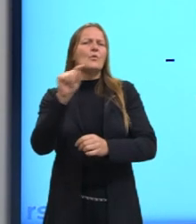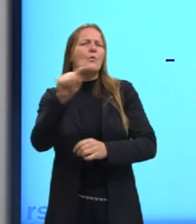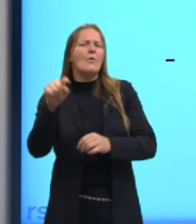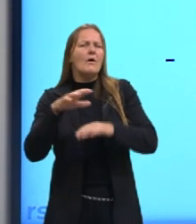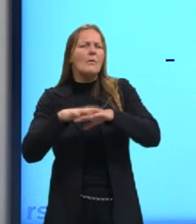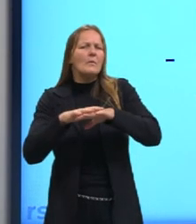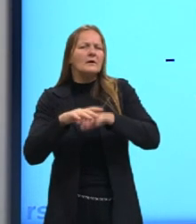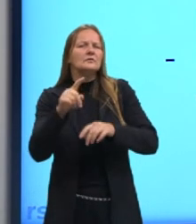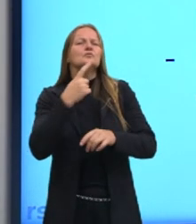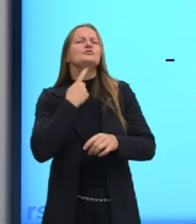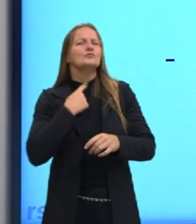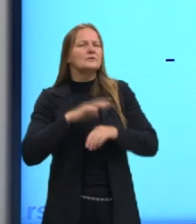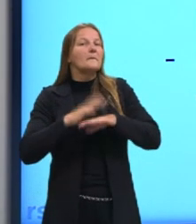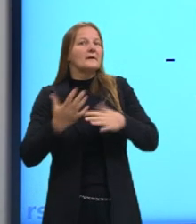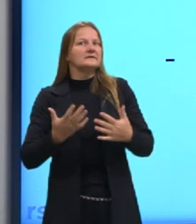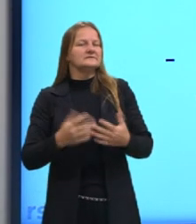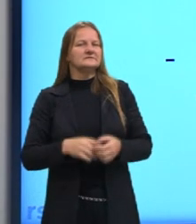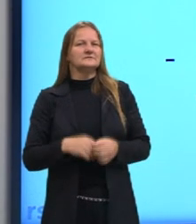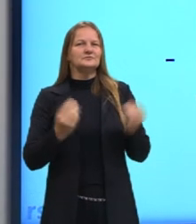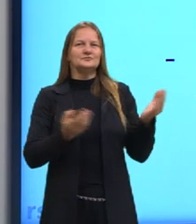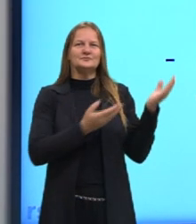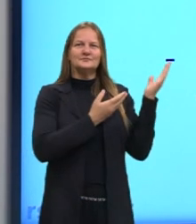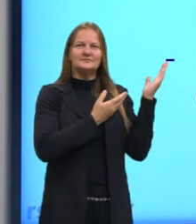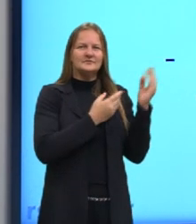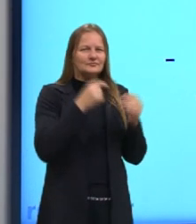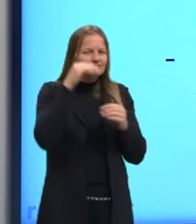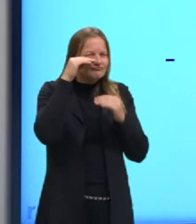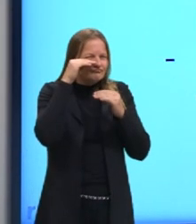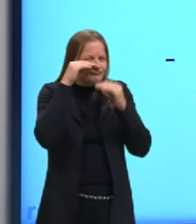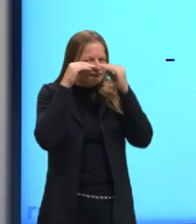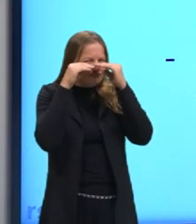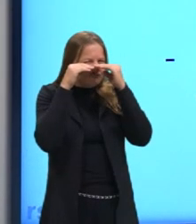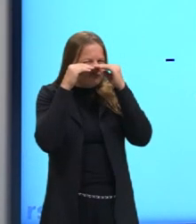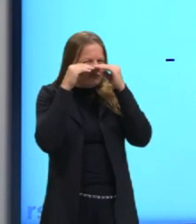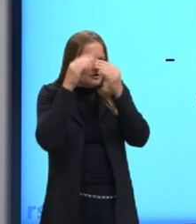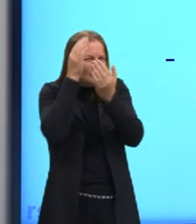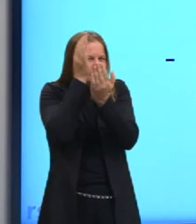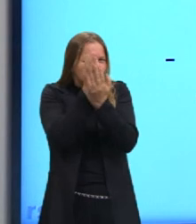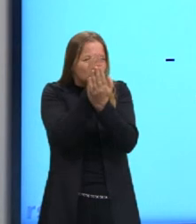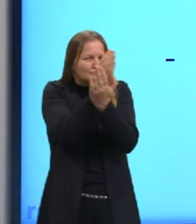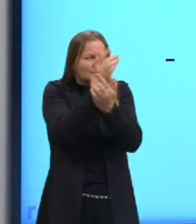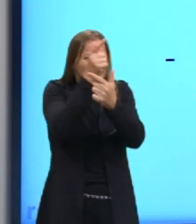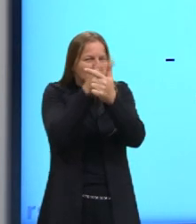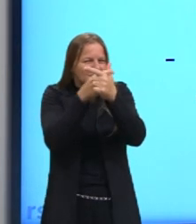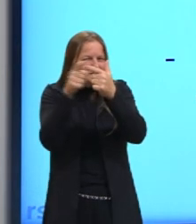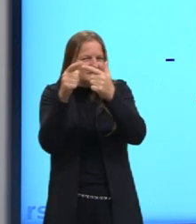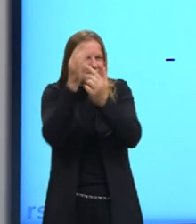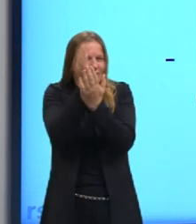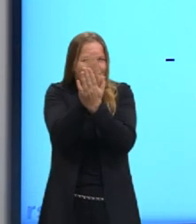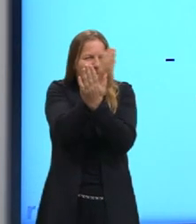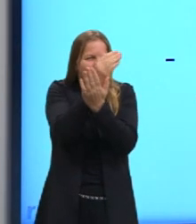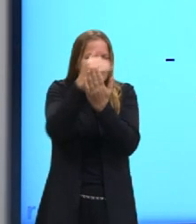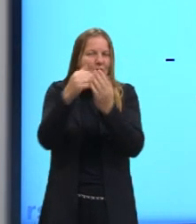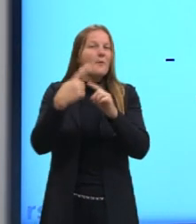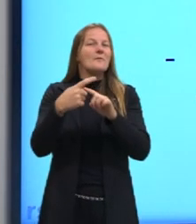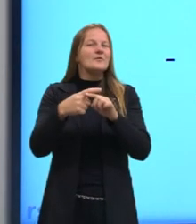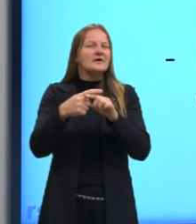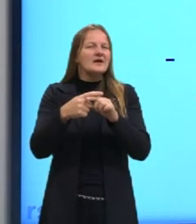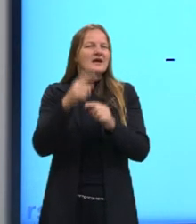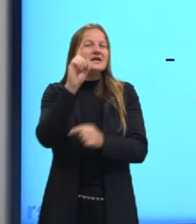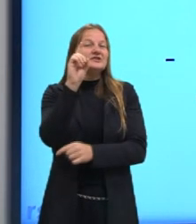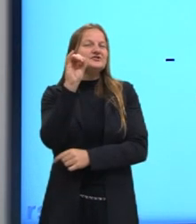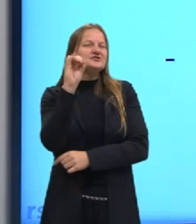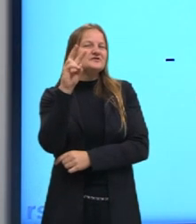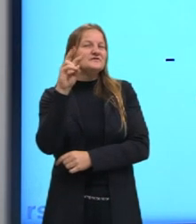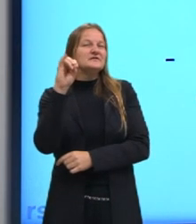mais gosta? E aparece ali o rostinho do Lutero com uma boina, dizendo, divisão. Por que que o Lutero está falando